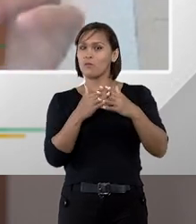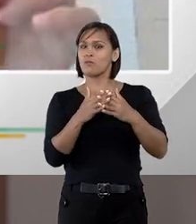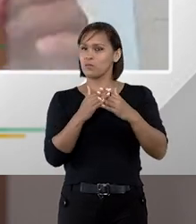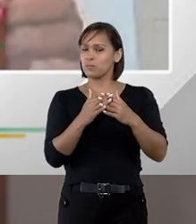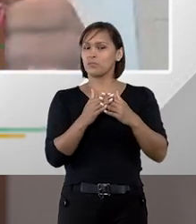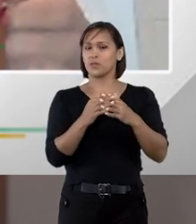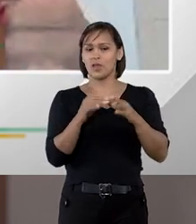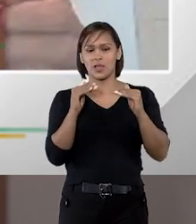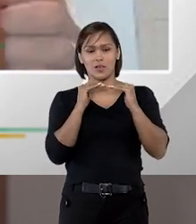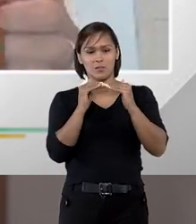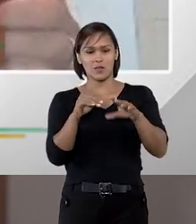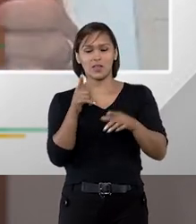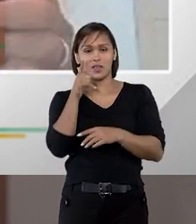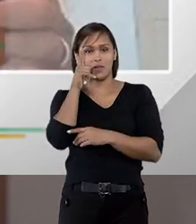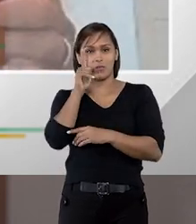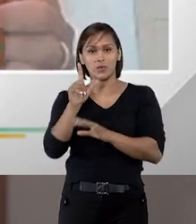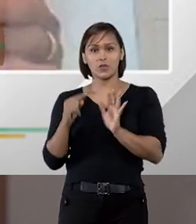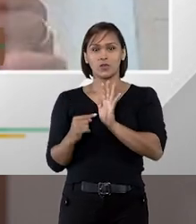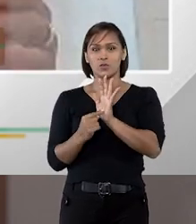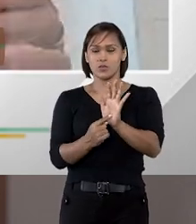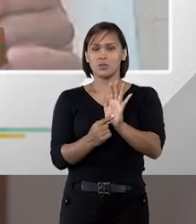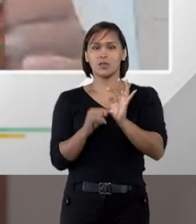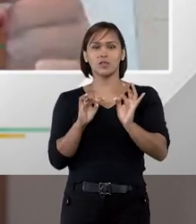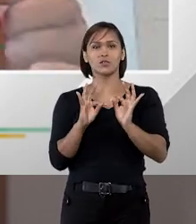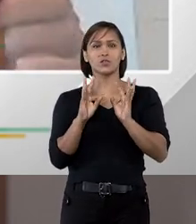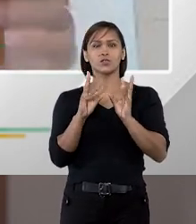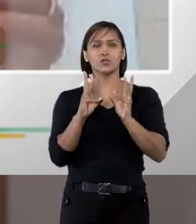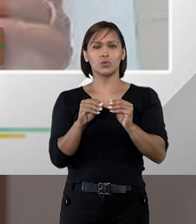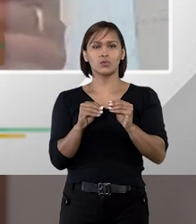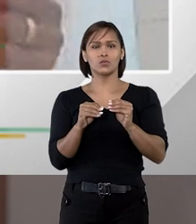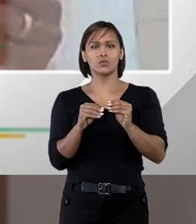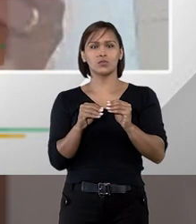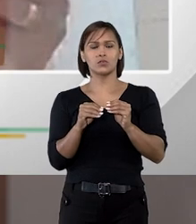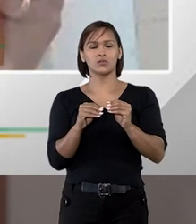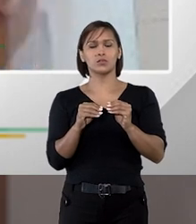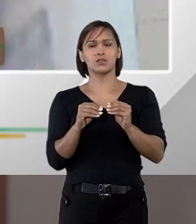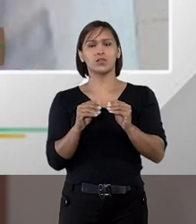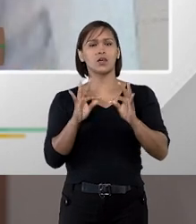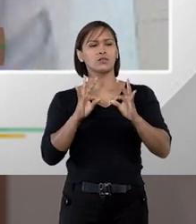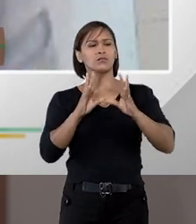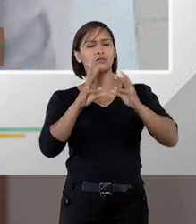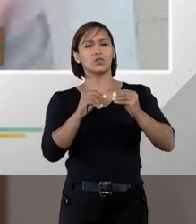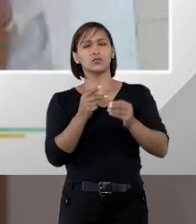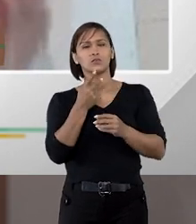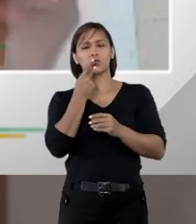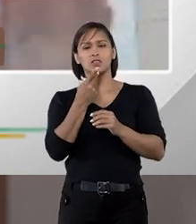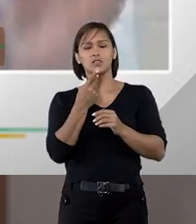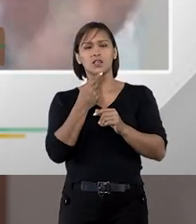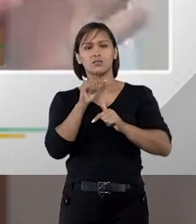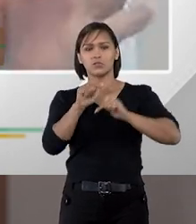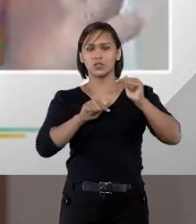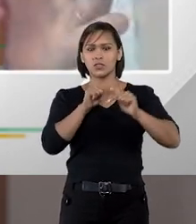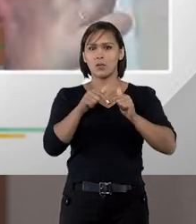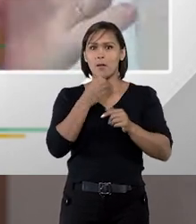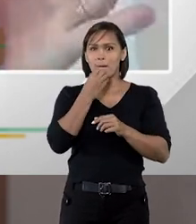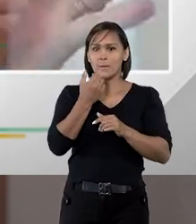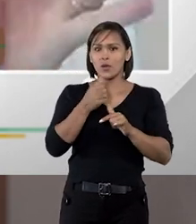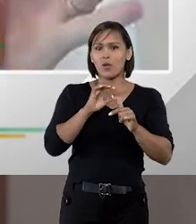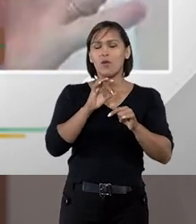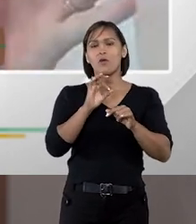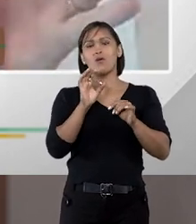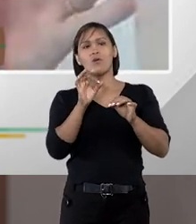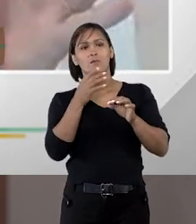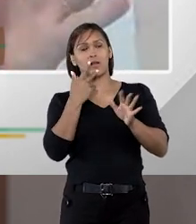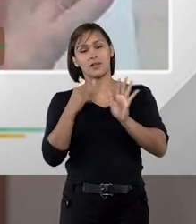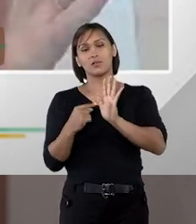ser montada para que ela consiga apresentar todos os como é que a chama essas funcionalidades